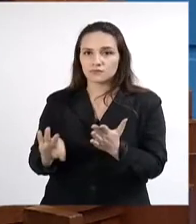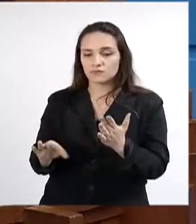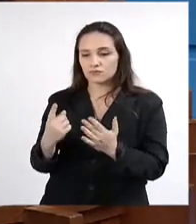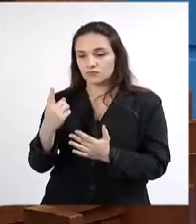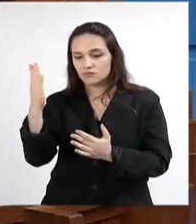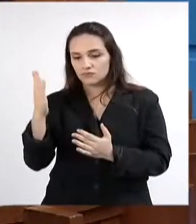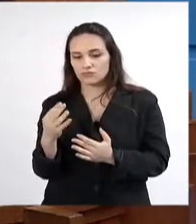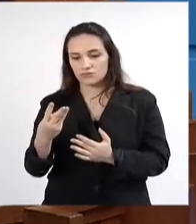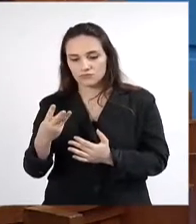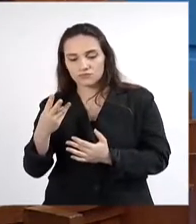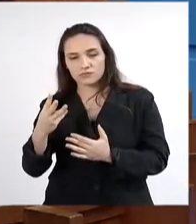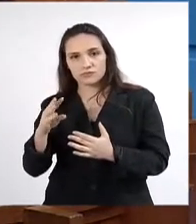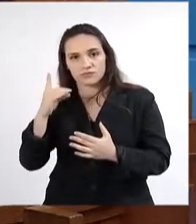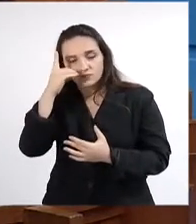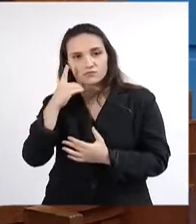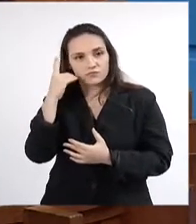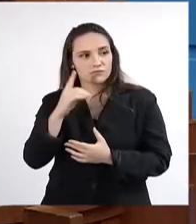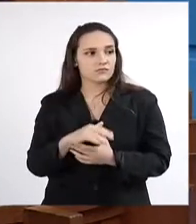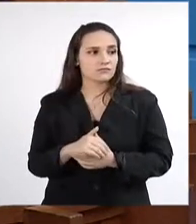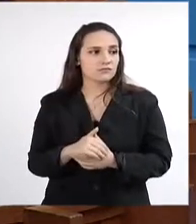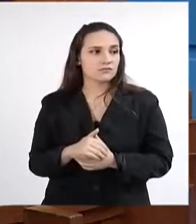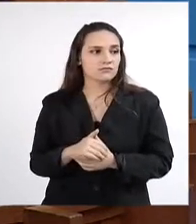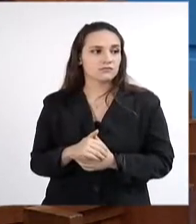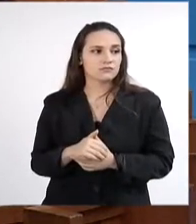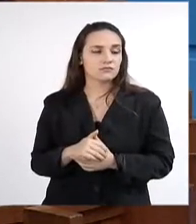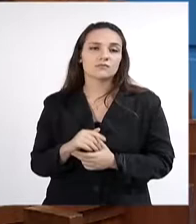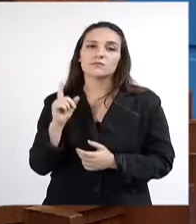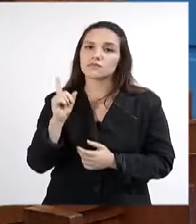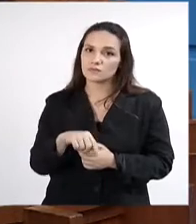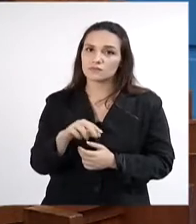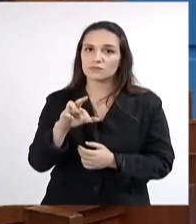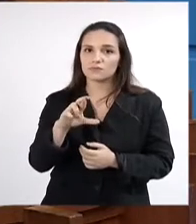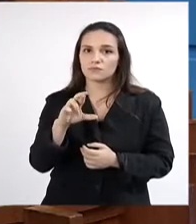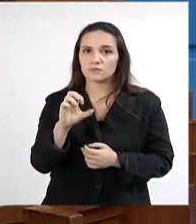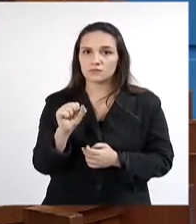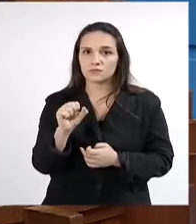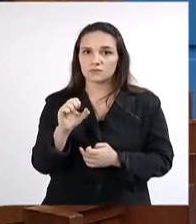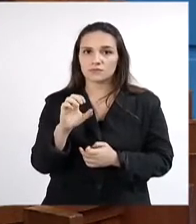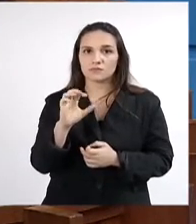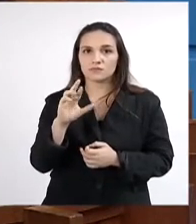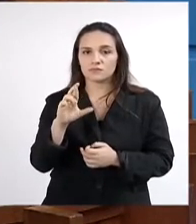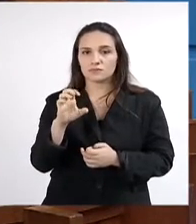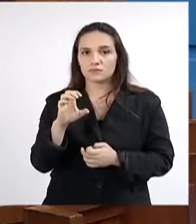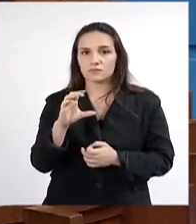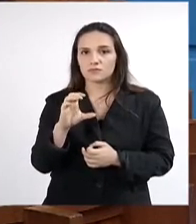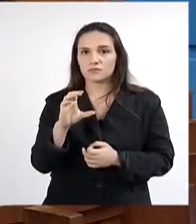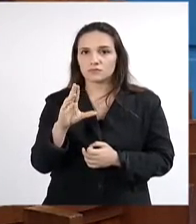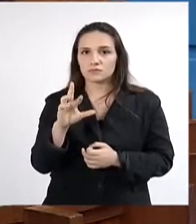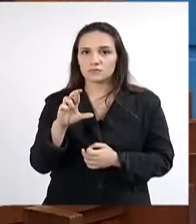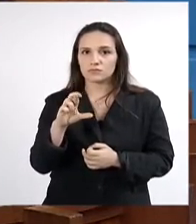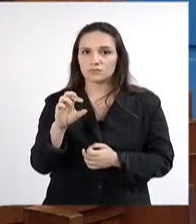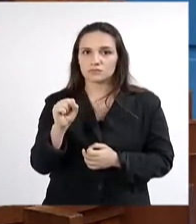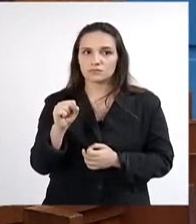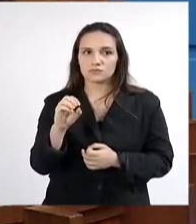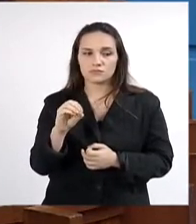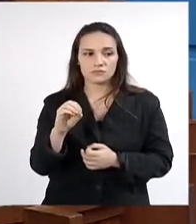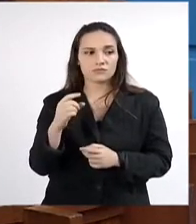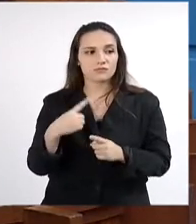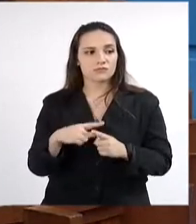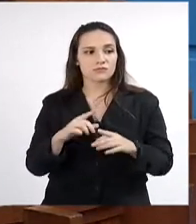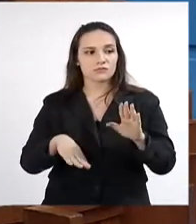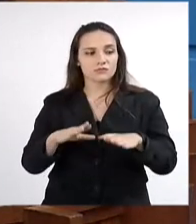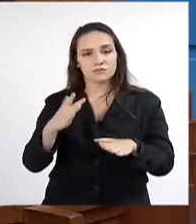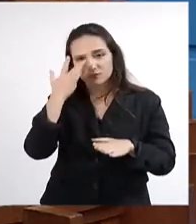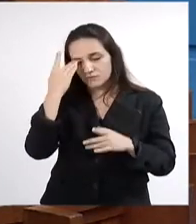dos membros que integram essa Casa, a palavra final do recurso será sempre do plenário. Nas vezes que os colegas reclamam